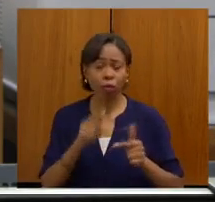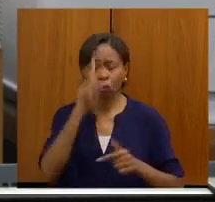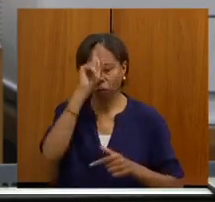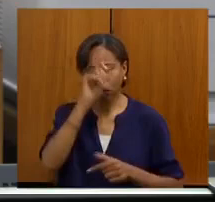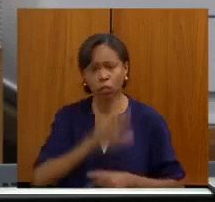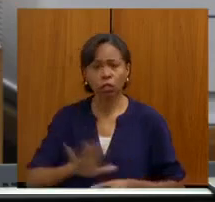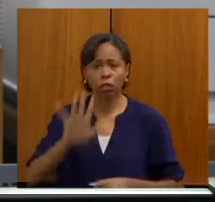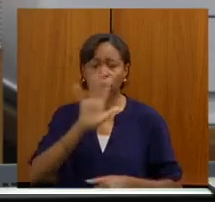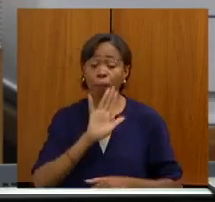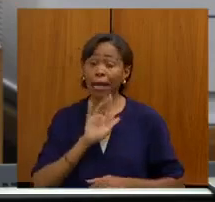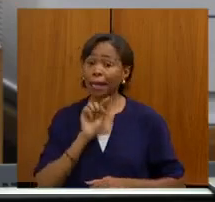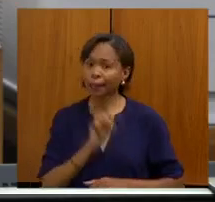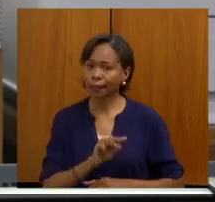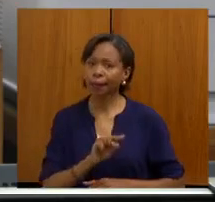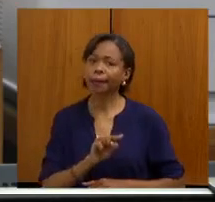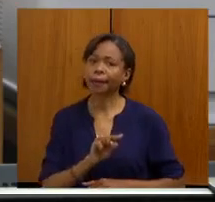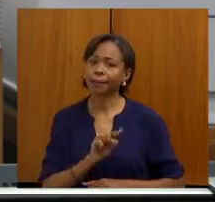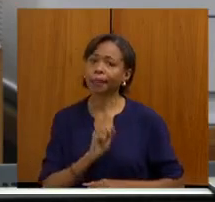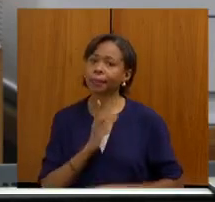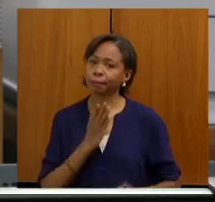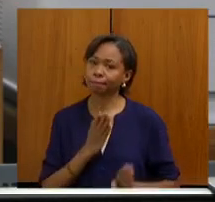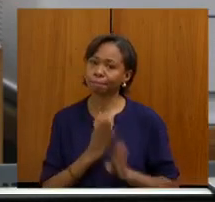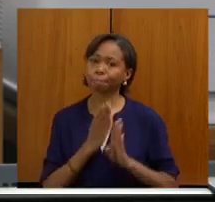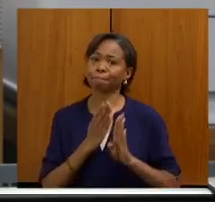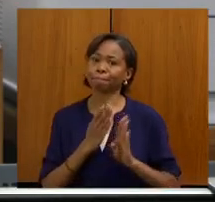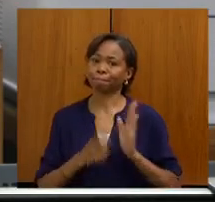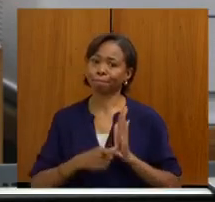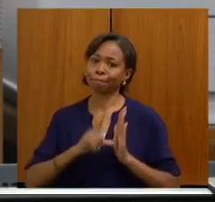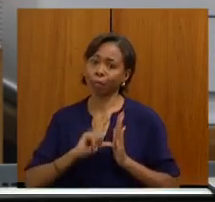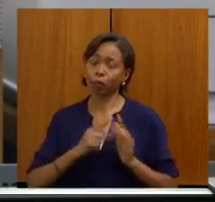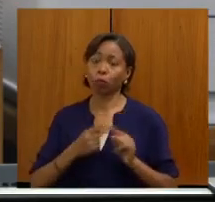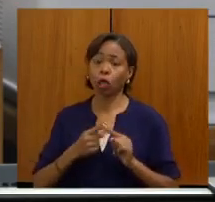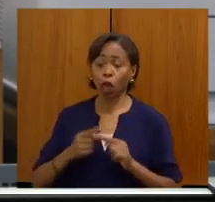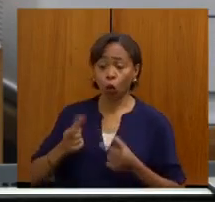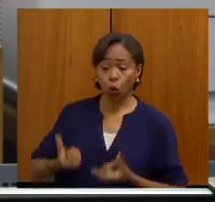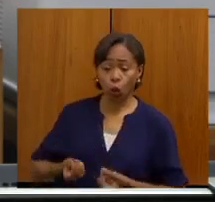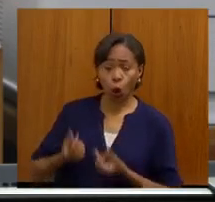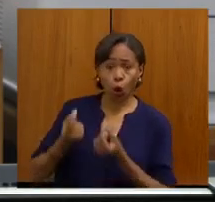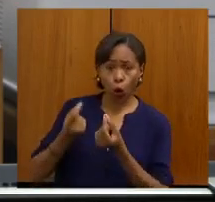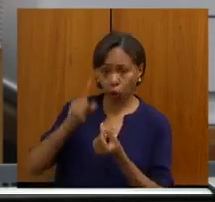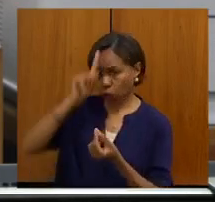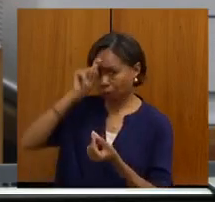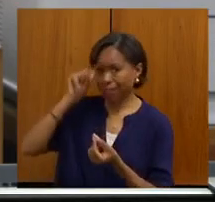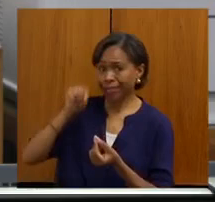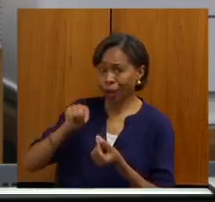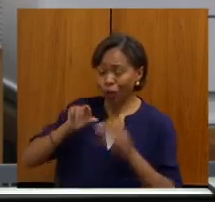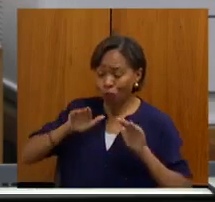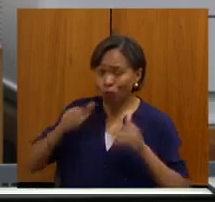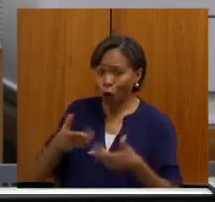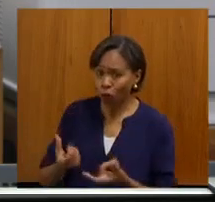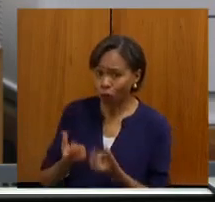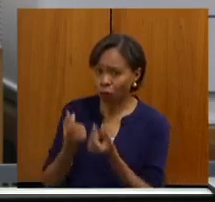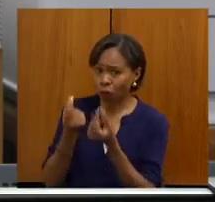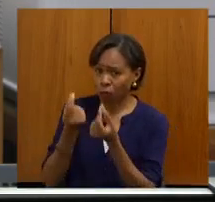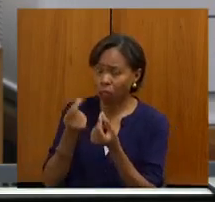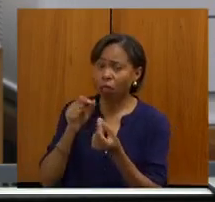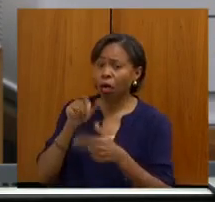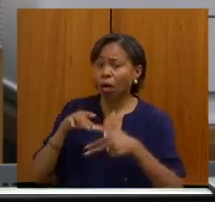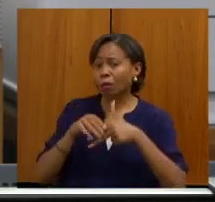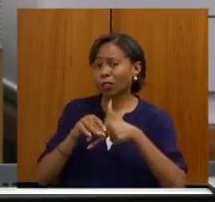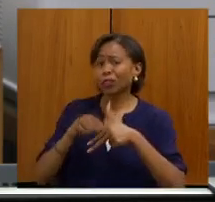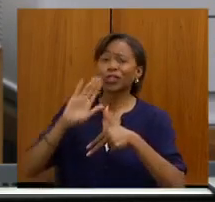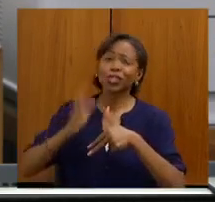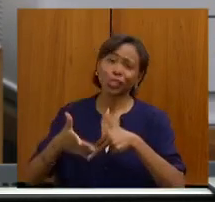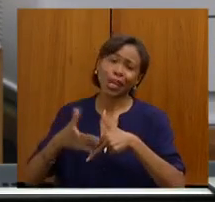lá que o diagnóstico acontece. É o hospital geral, porque o hospital oncológico, exclusivamente oncológico, ele pega o paciente já com anato